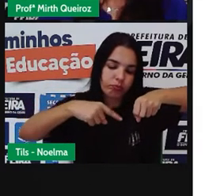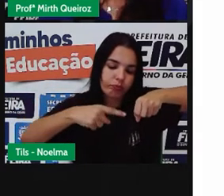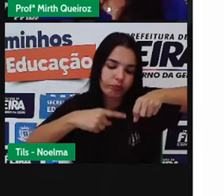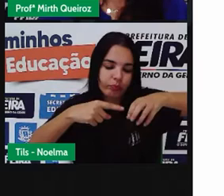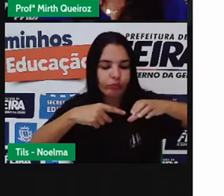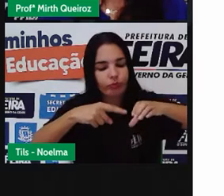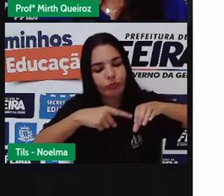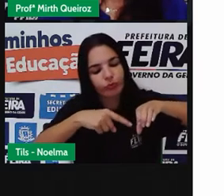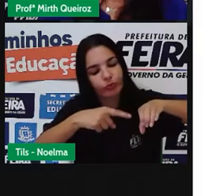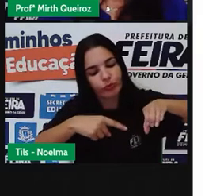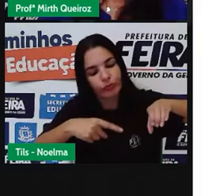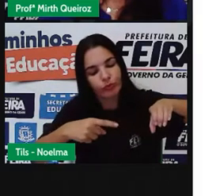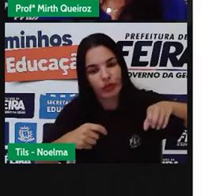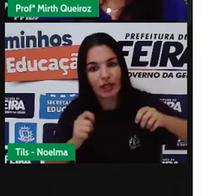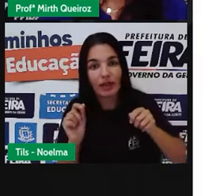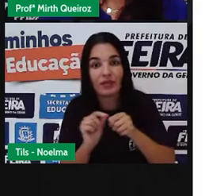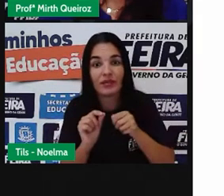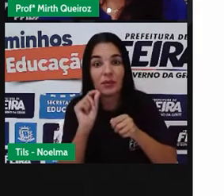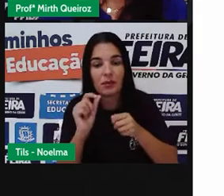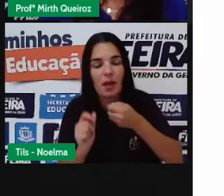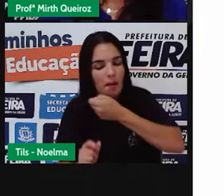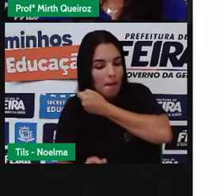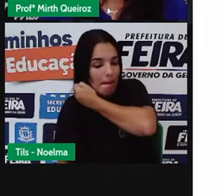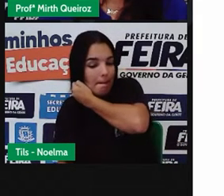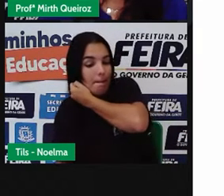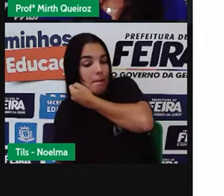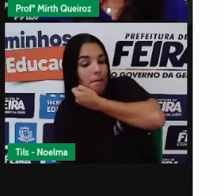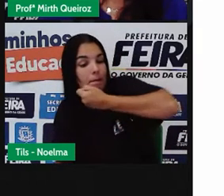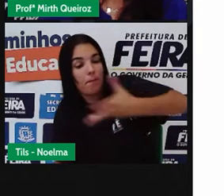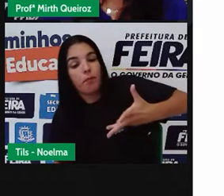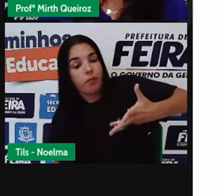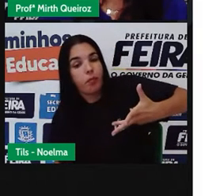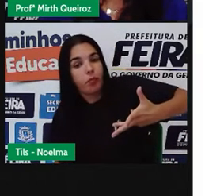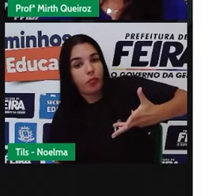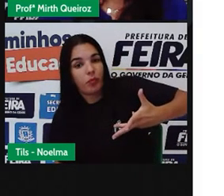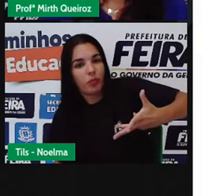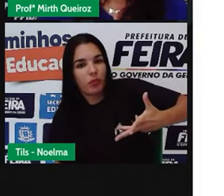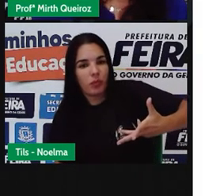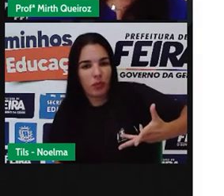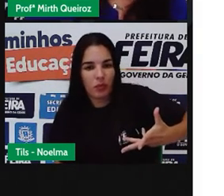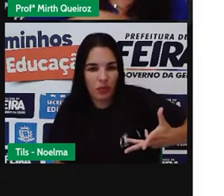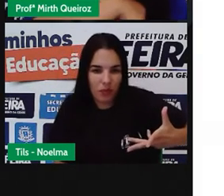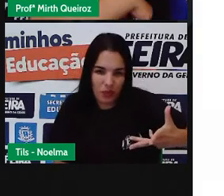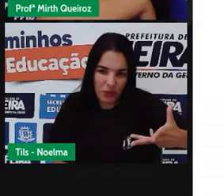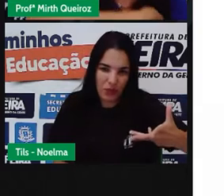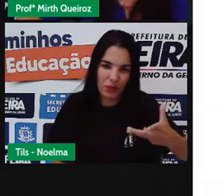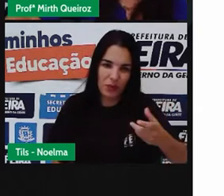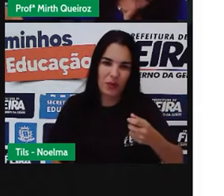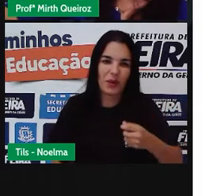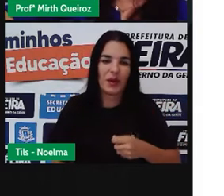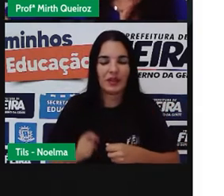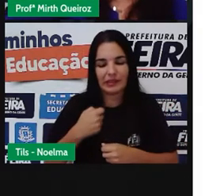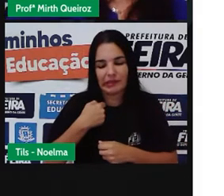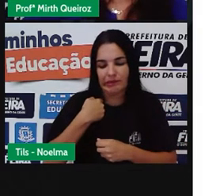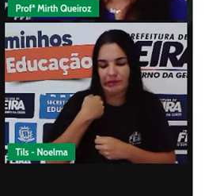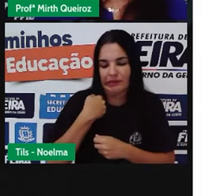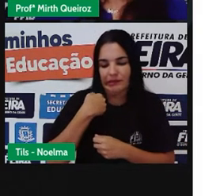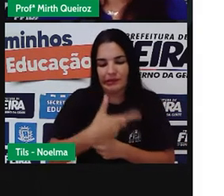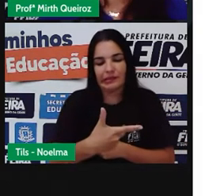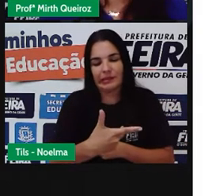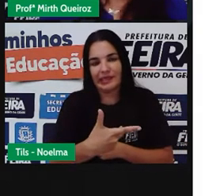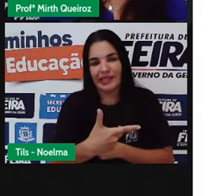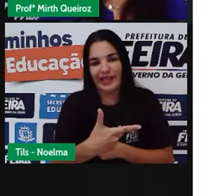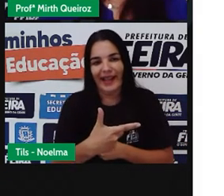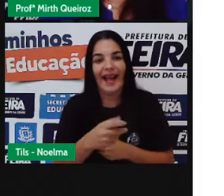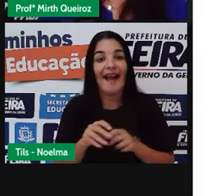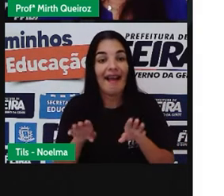A ideia agora é lançar o peão com um movimento similar ao chicotear, né? A gente lança de